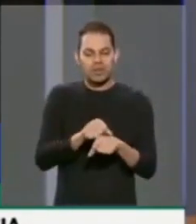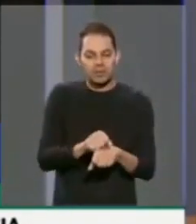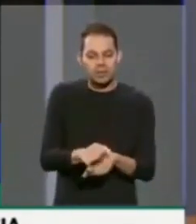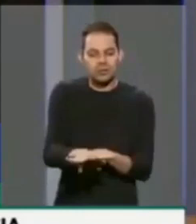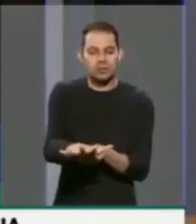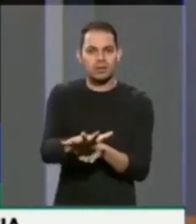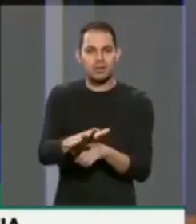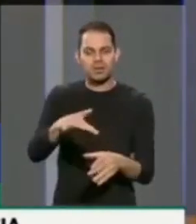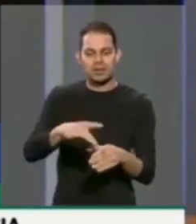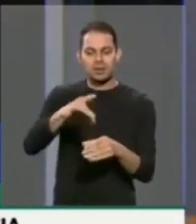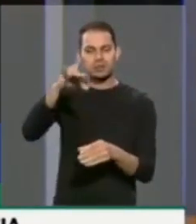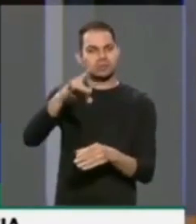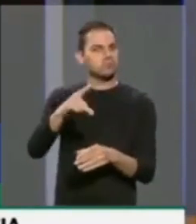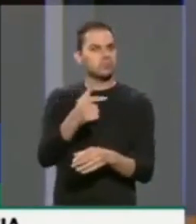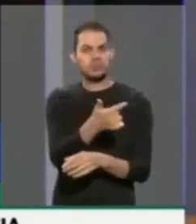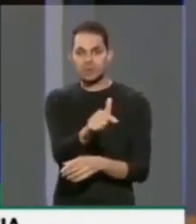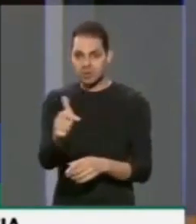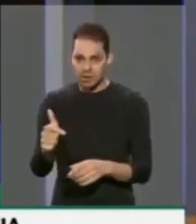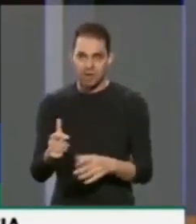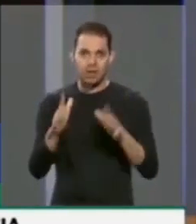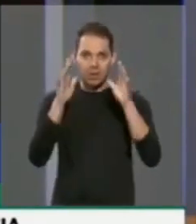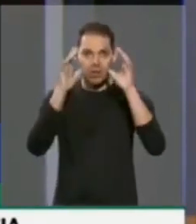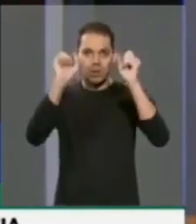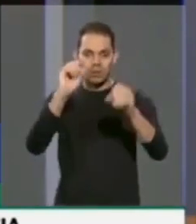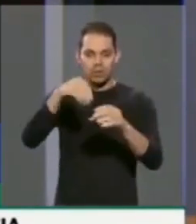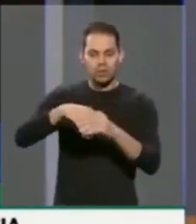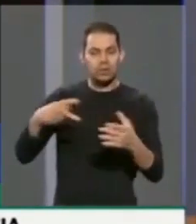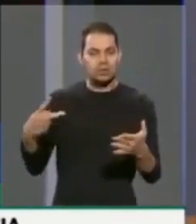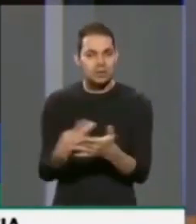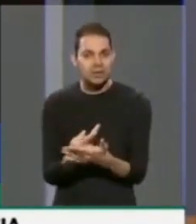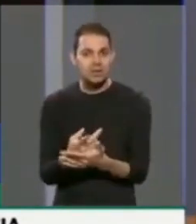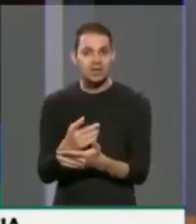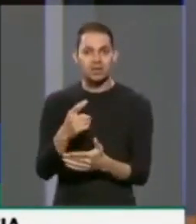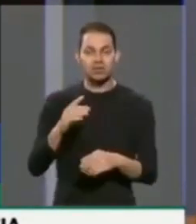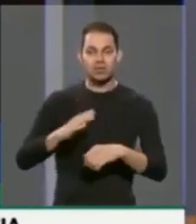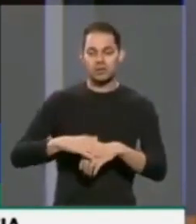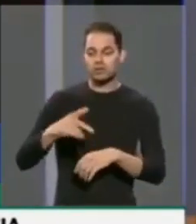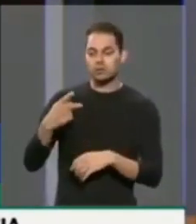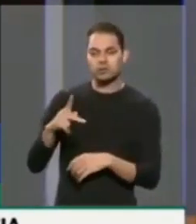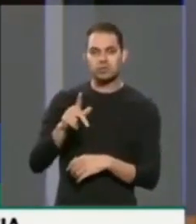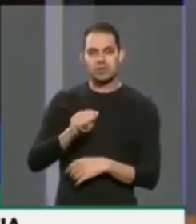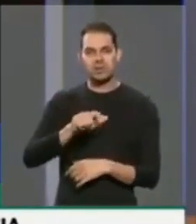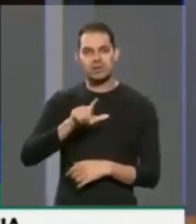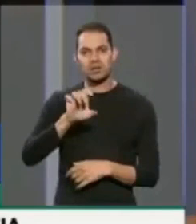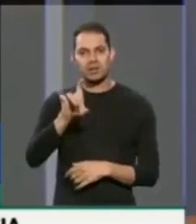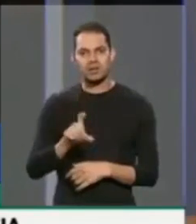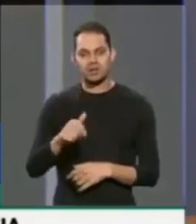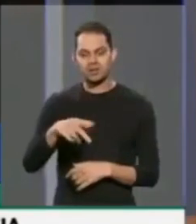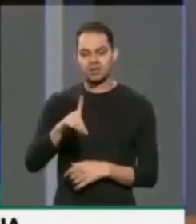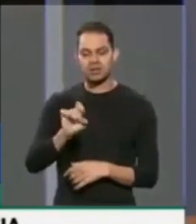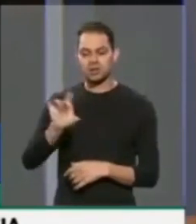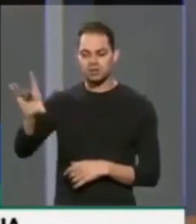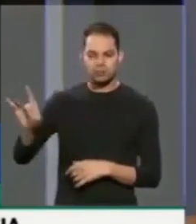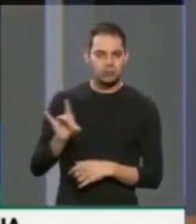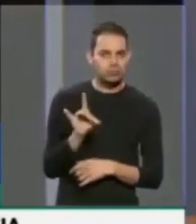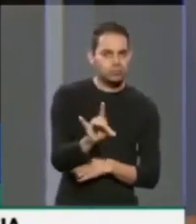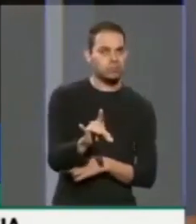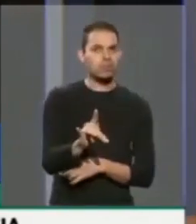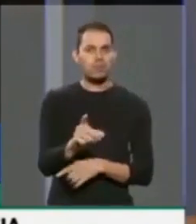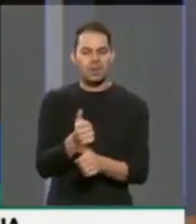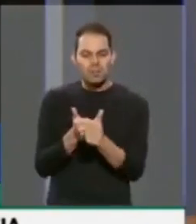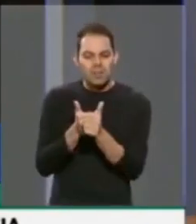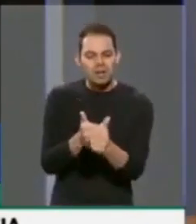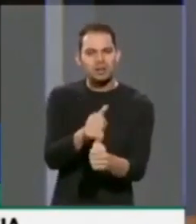de sorteio, como ocorre na corte, mas foi indicado para Alexandre de Moraes para fazer perseguição a